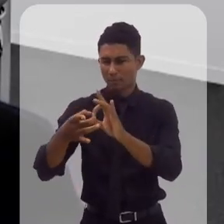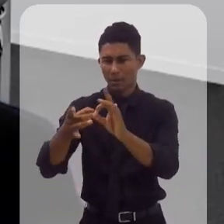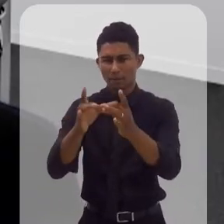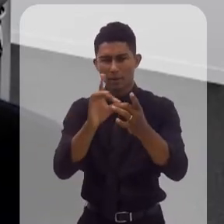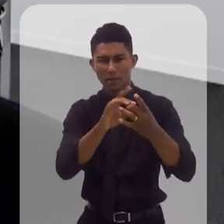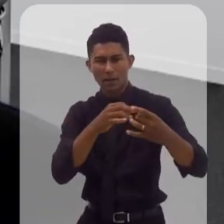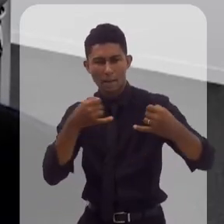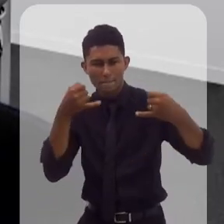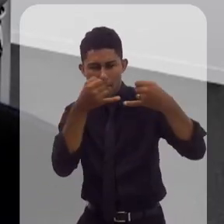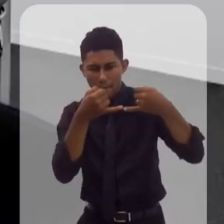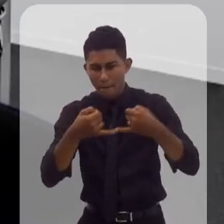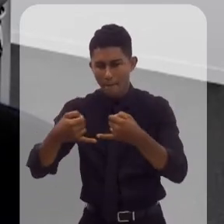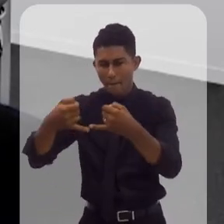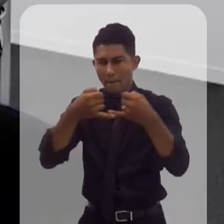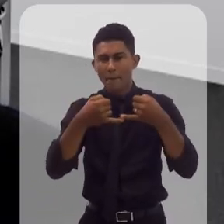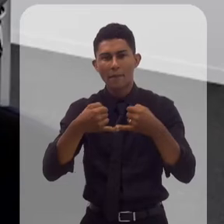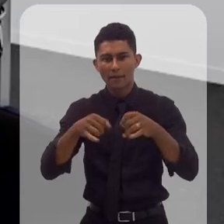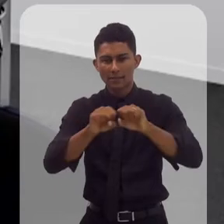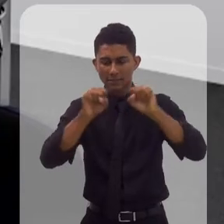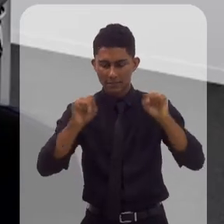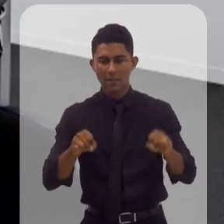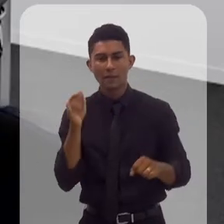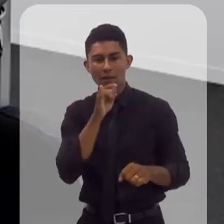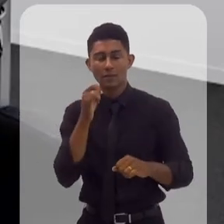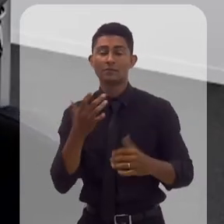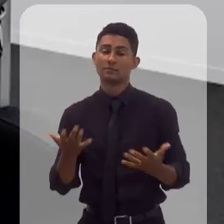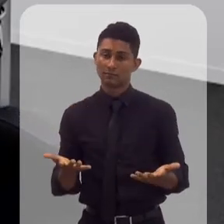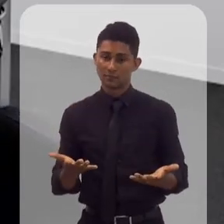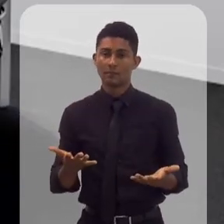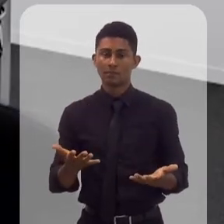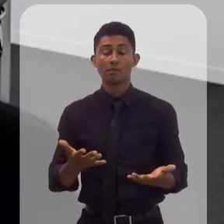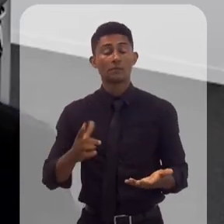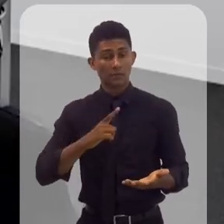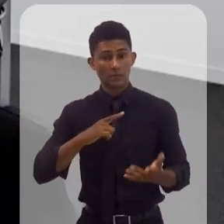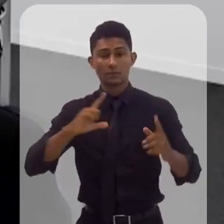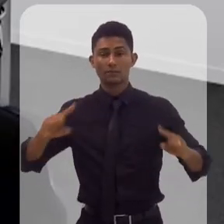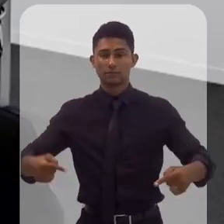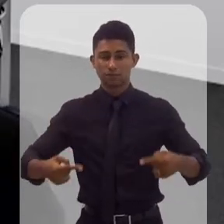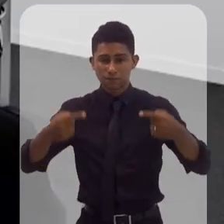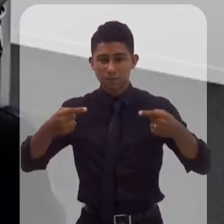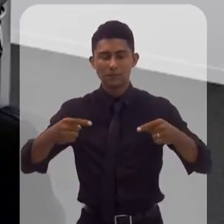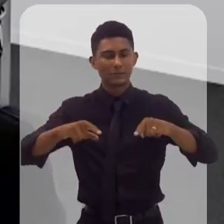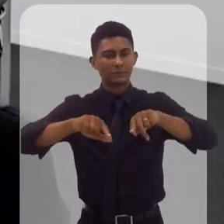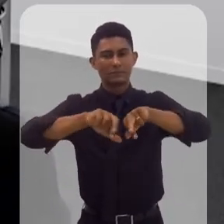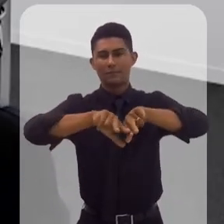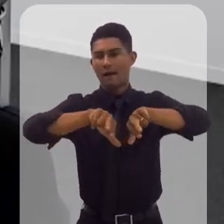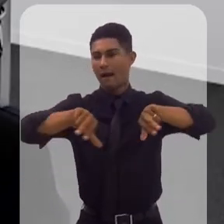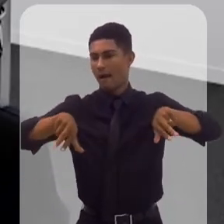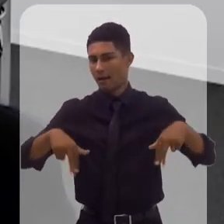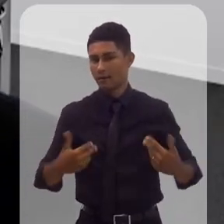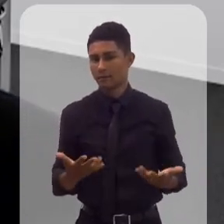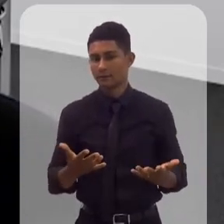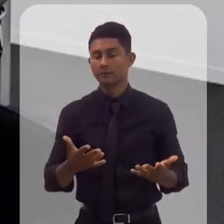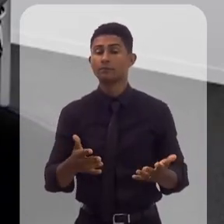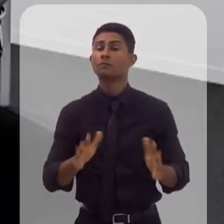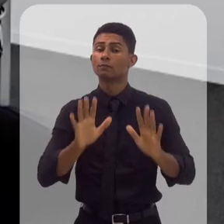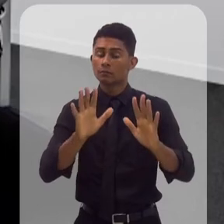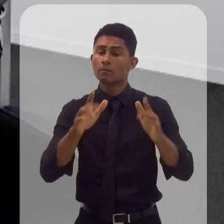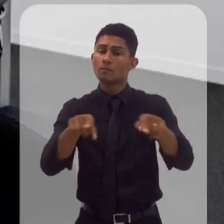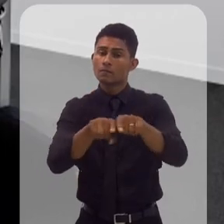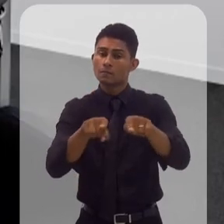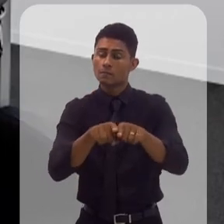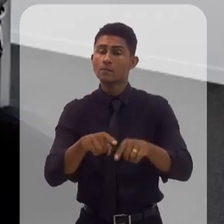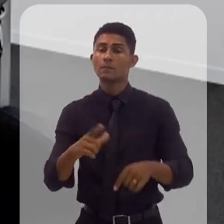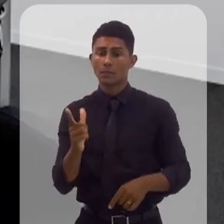geral, são projetos de grande porte. Então, quer dizer, são vários desafios que a gente mapeou, mas também já